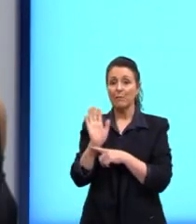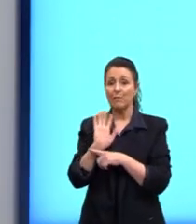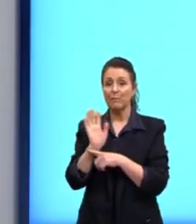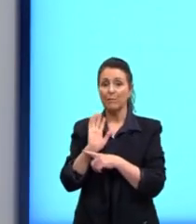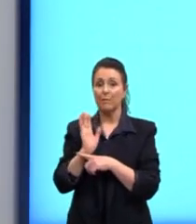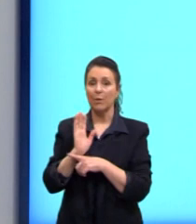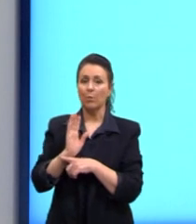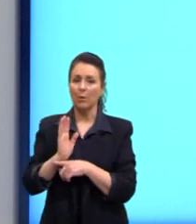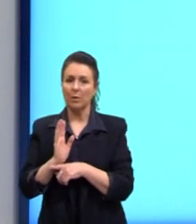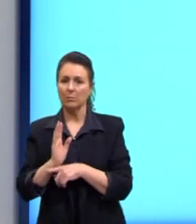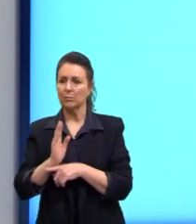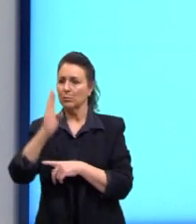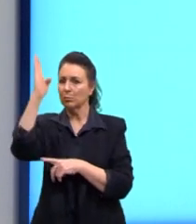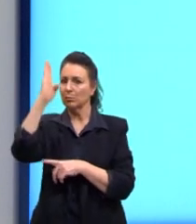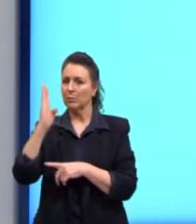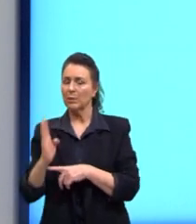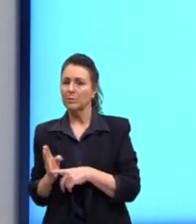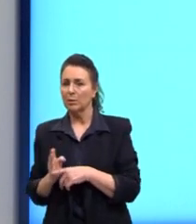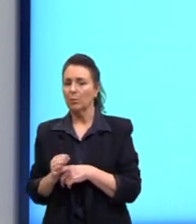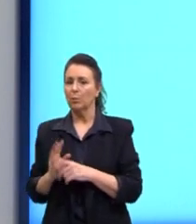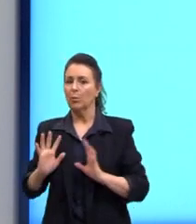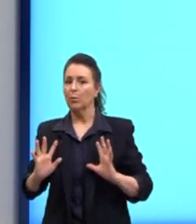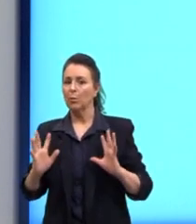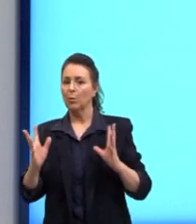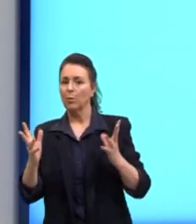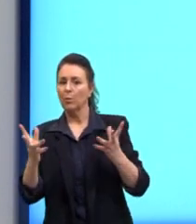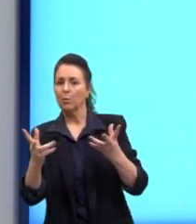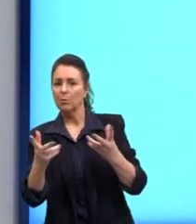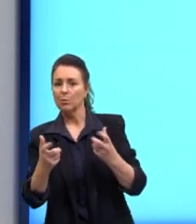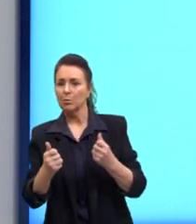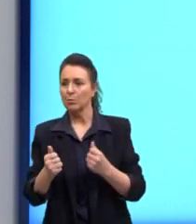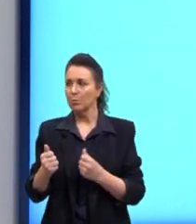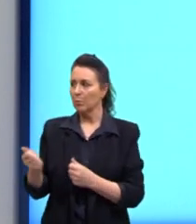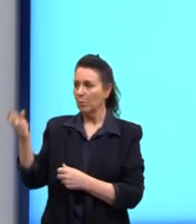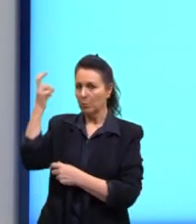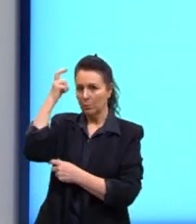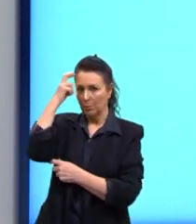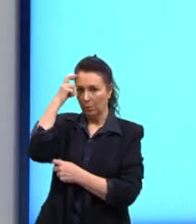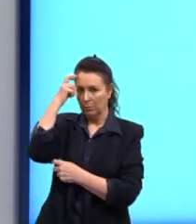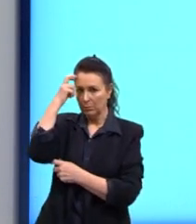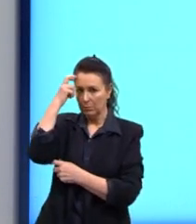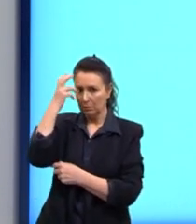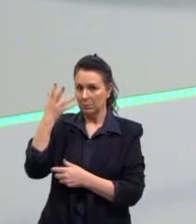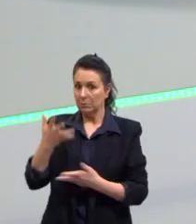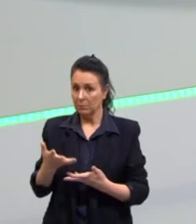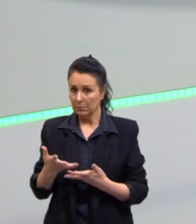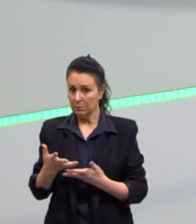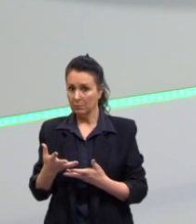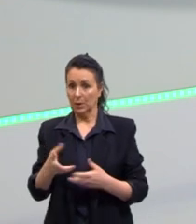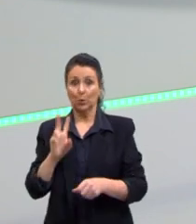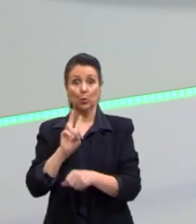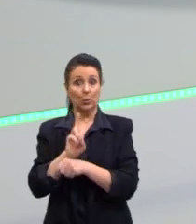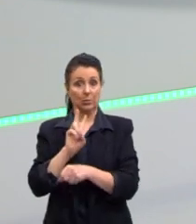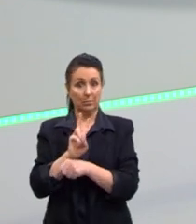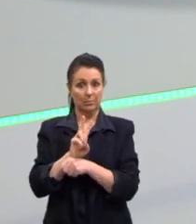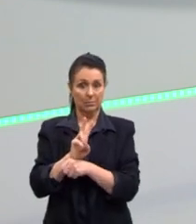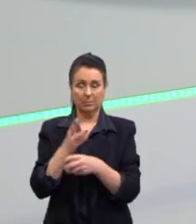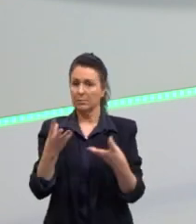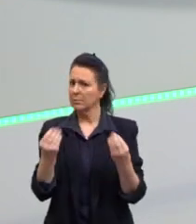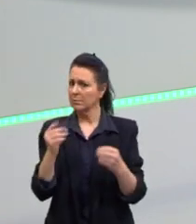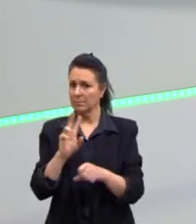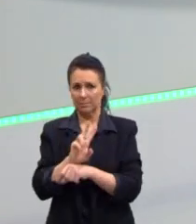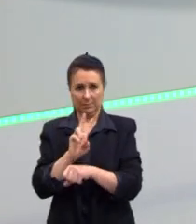foge. Consumo cultural, sai correndo. Então, muito cuidado. Muito